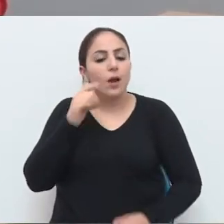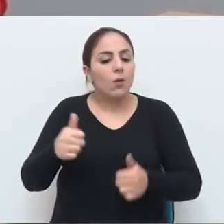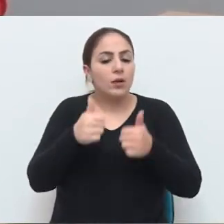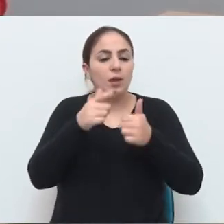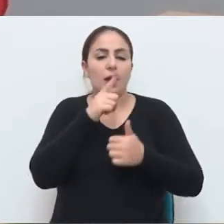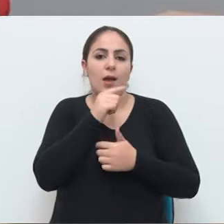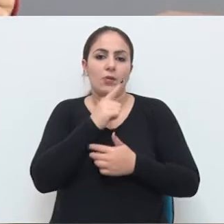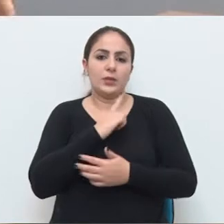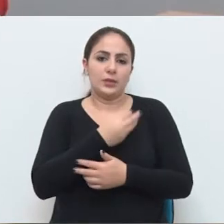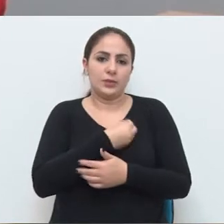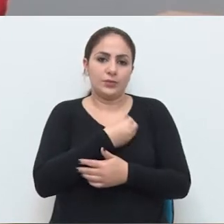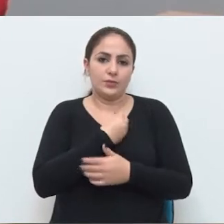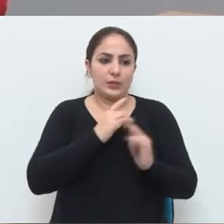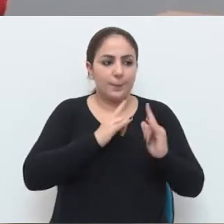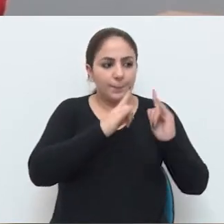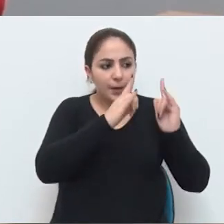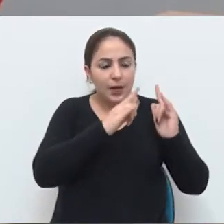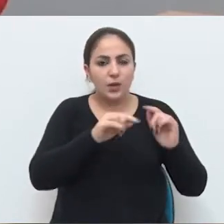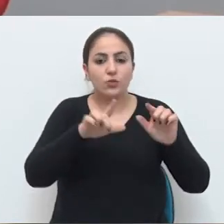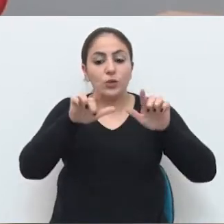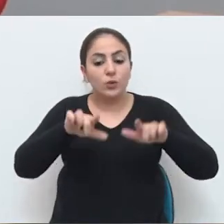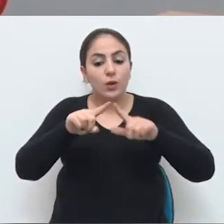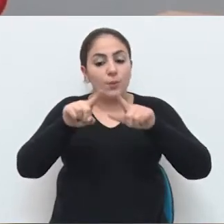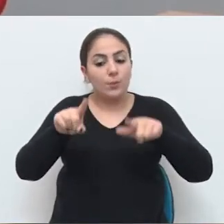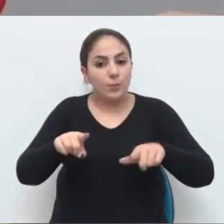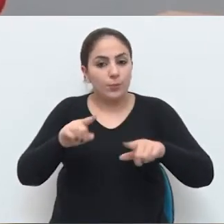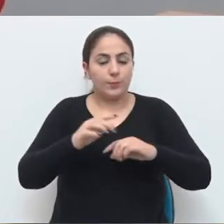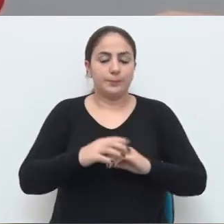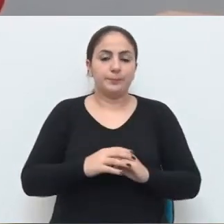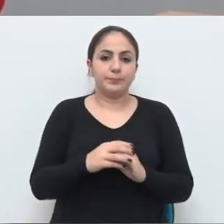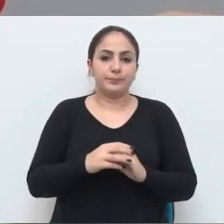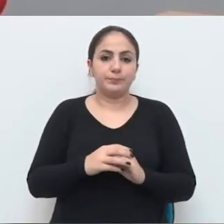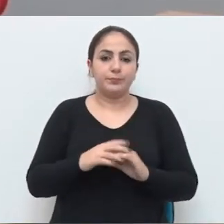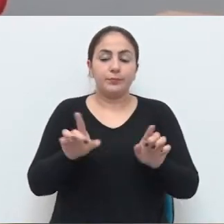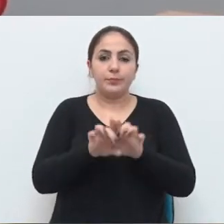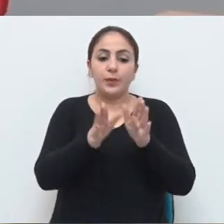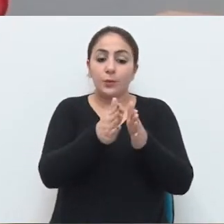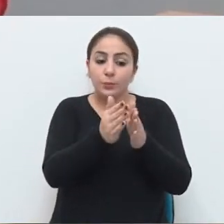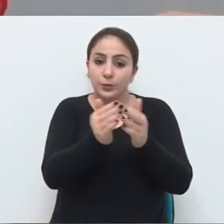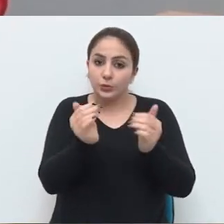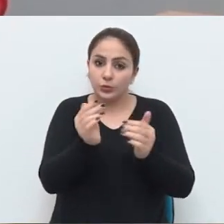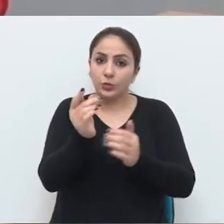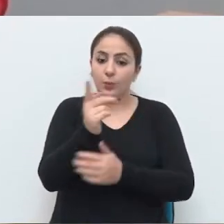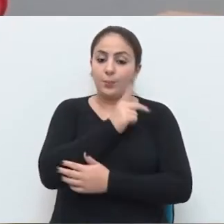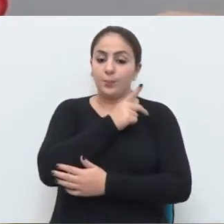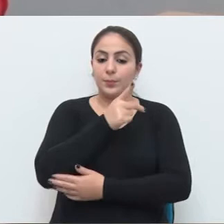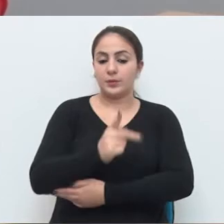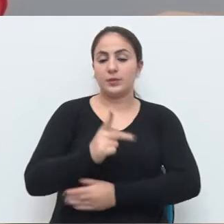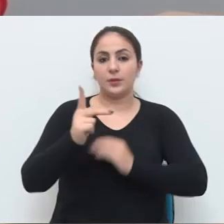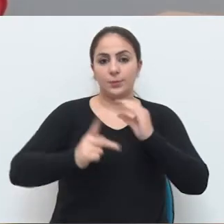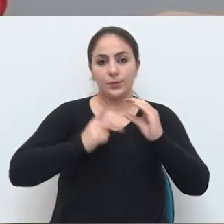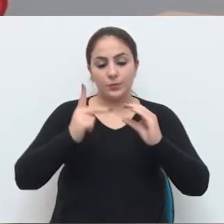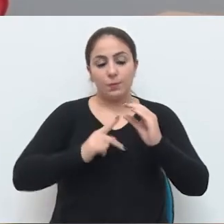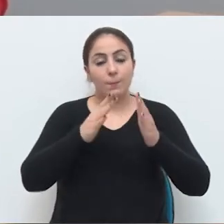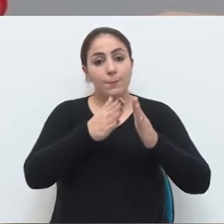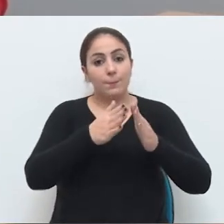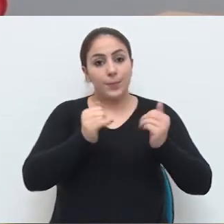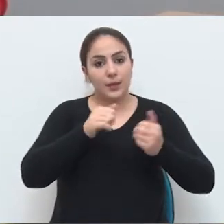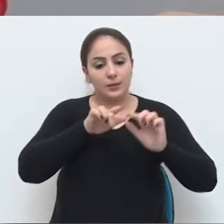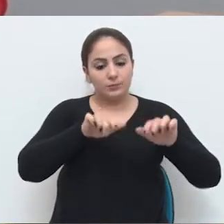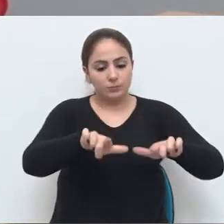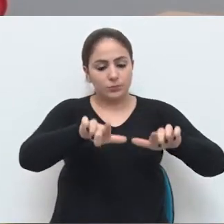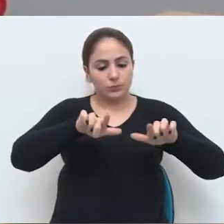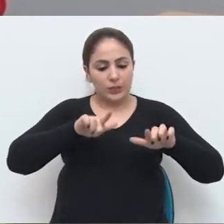qualidade da água que abastece os prédios e espaços públicos. Na solicitação, o presidente da Câmara